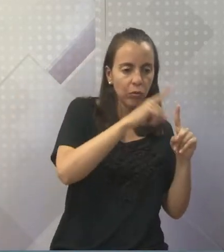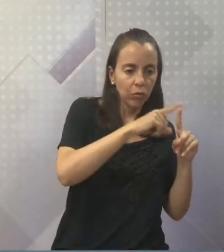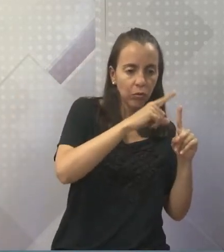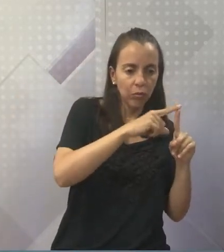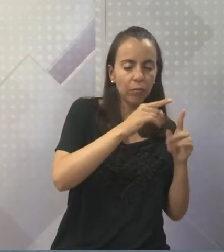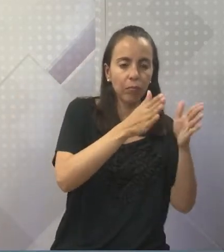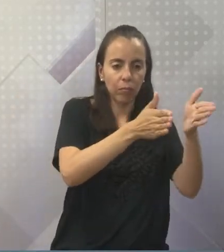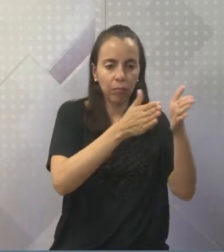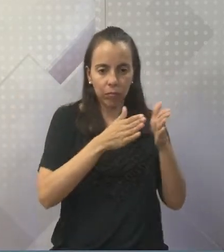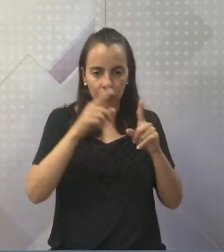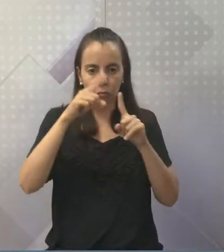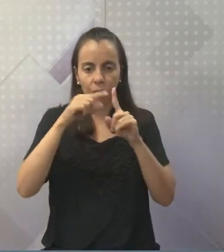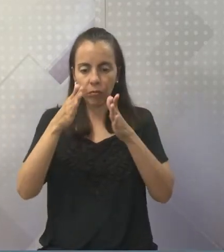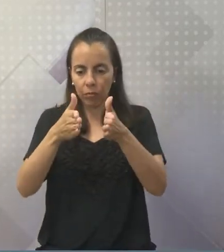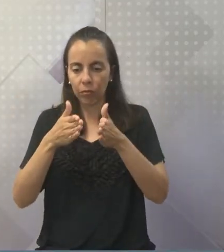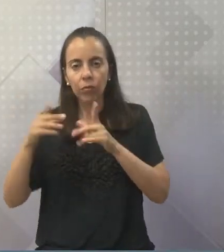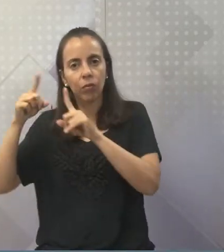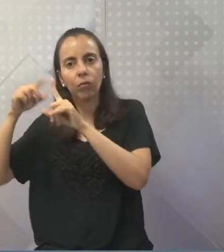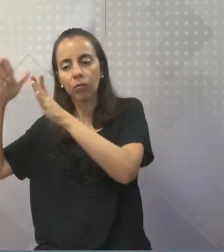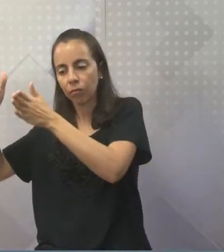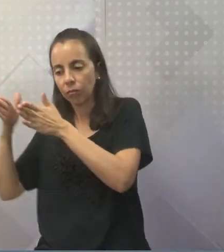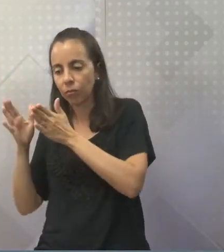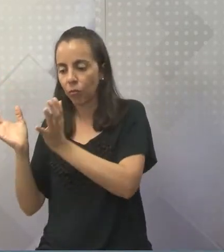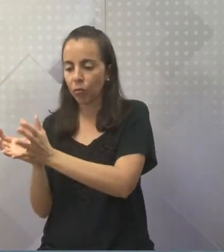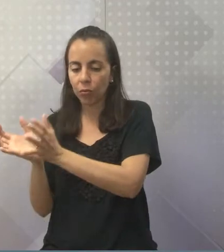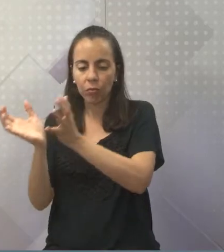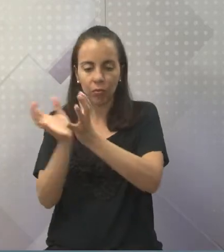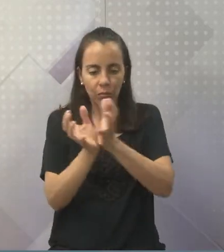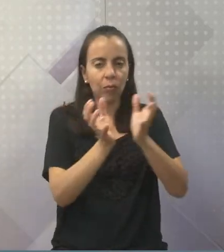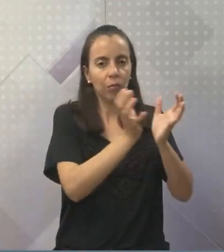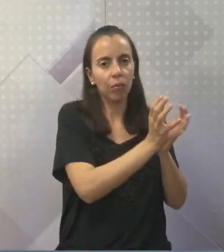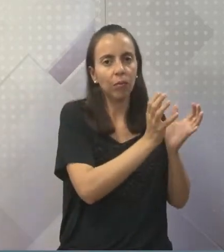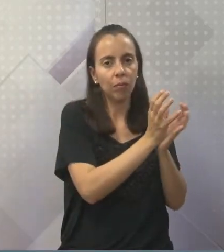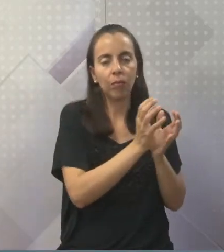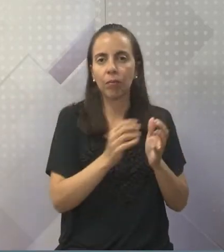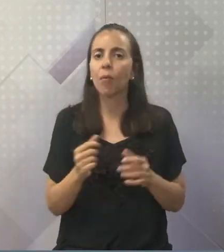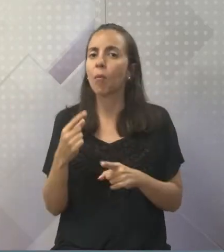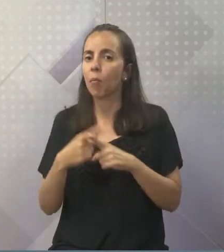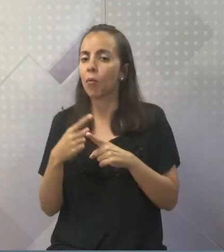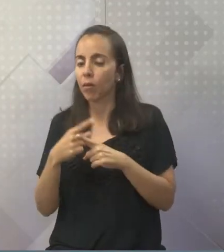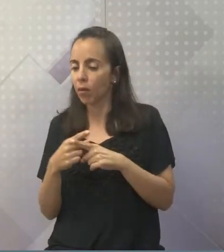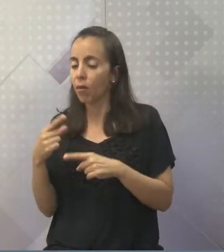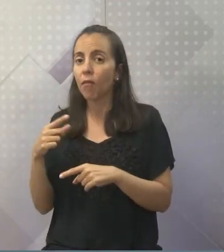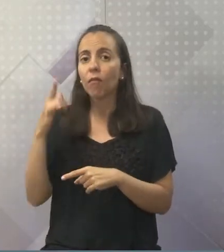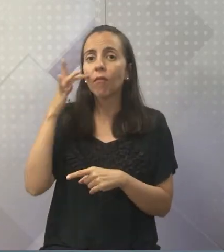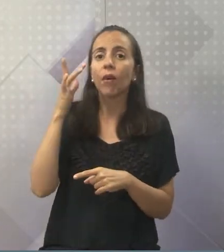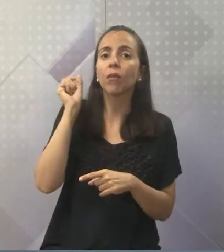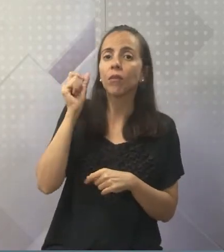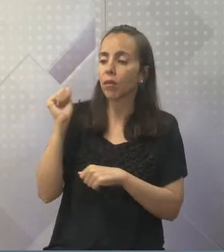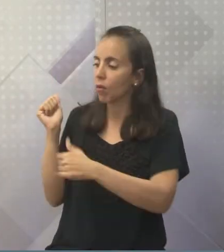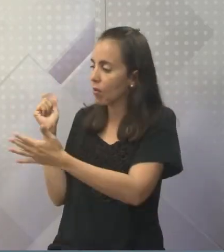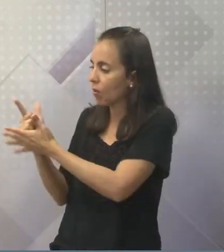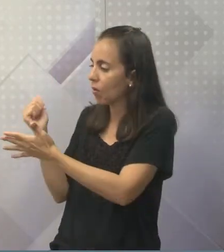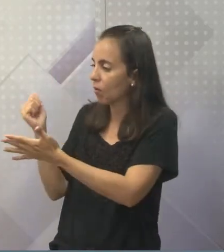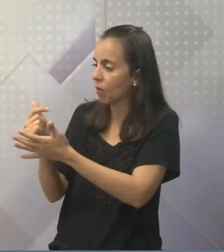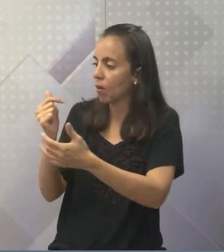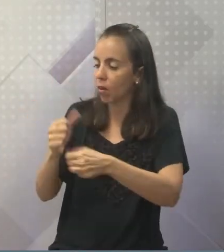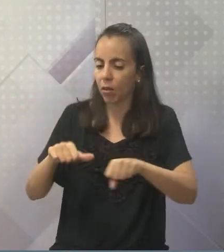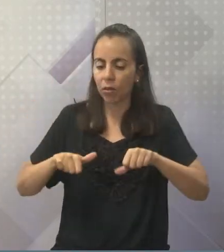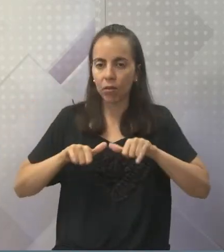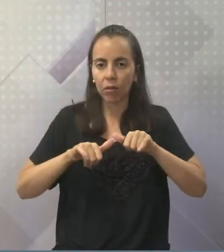fácil quando nós chegarmos lá e formos procurar as coisas para comprar. Então, é uma